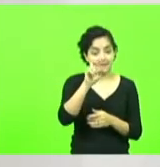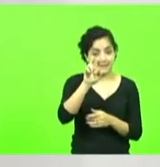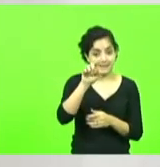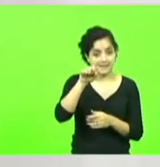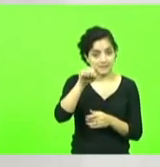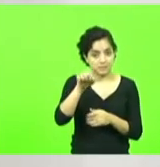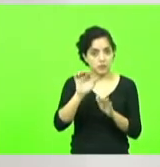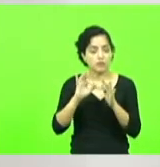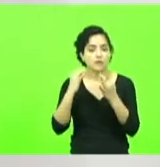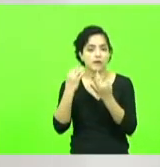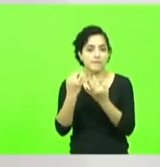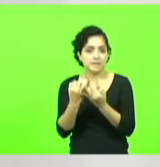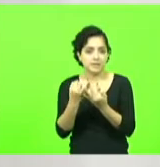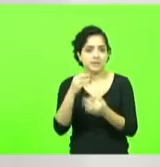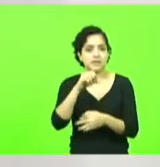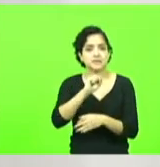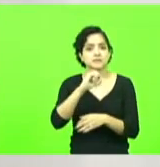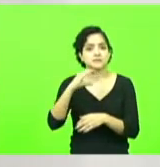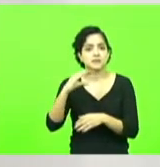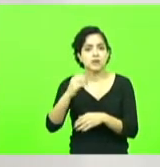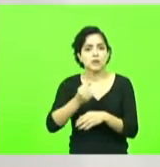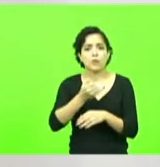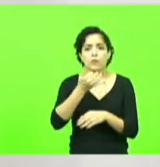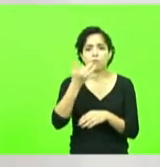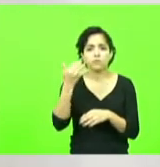famílias quantas pessoas